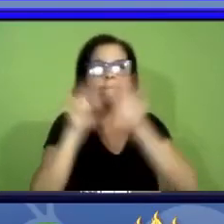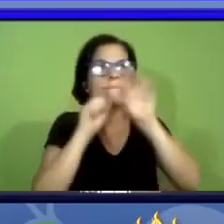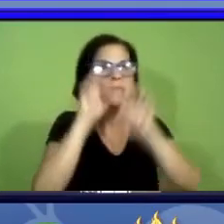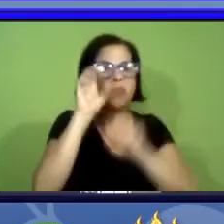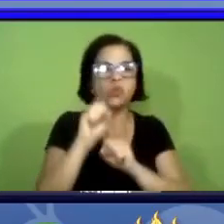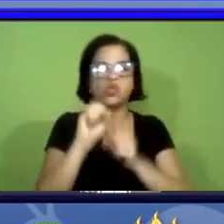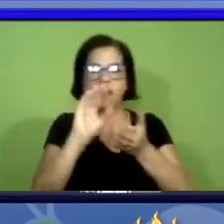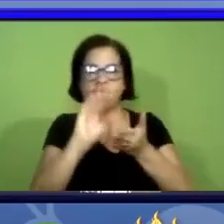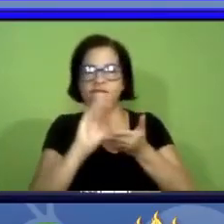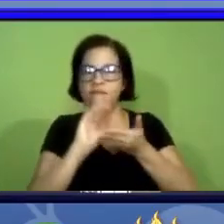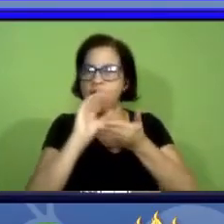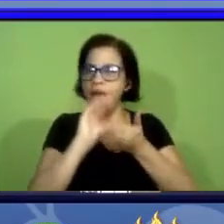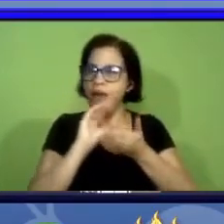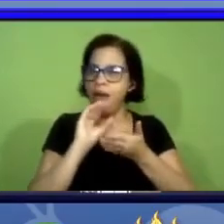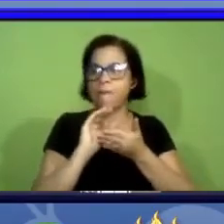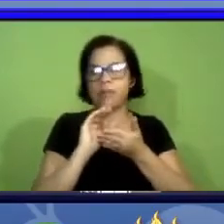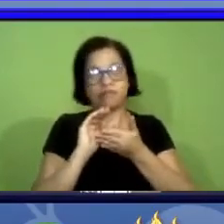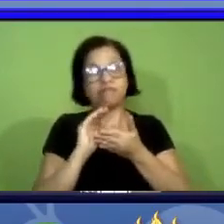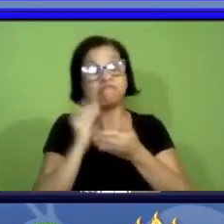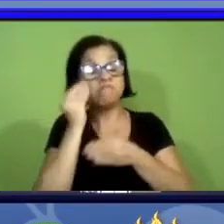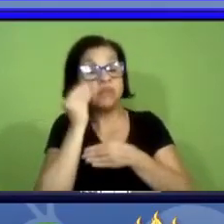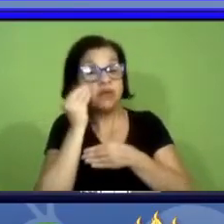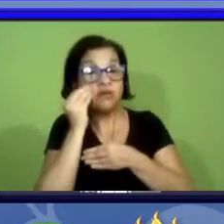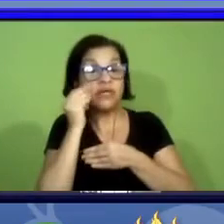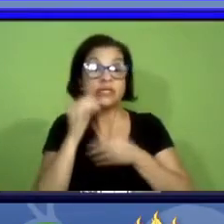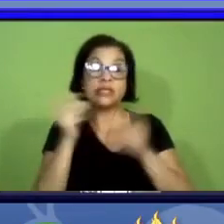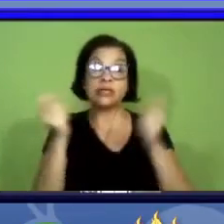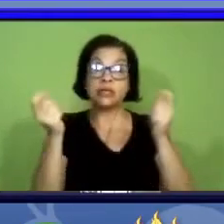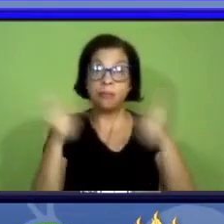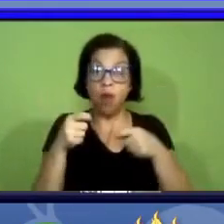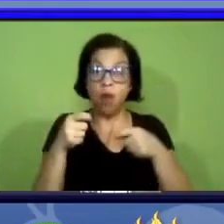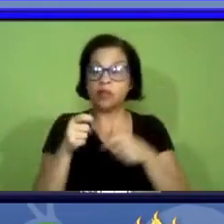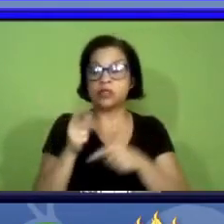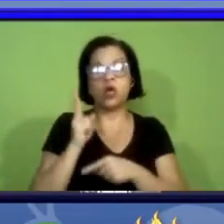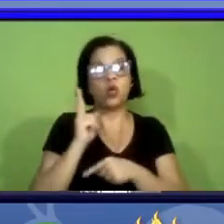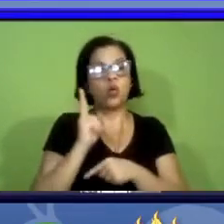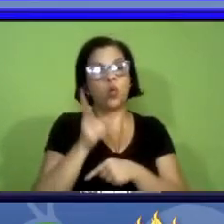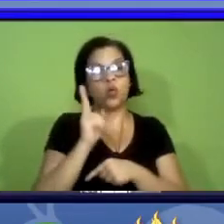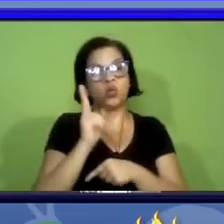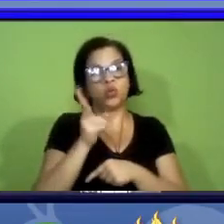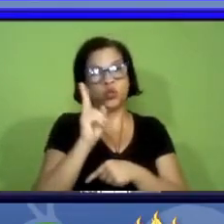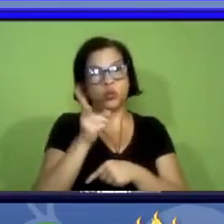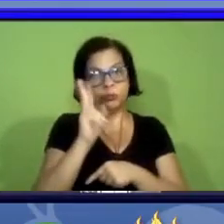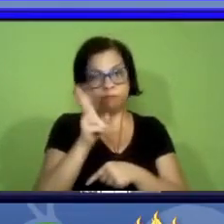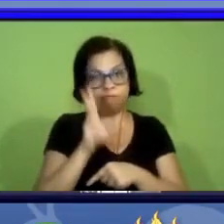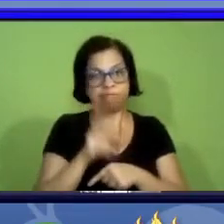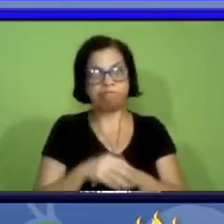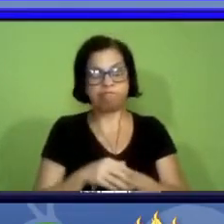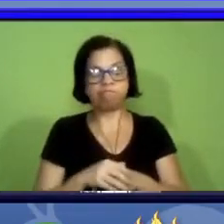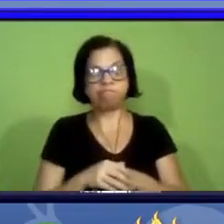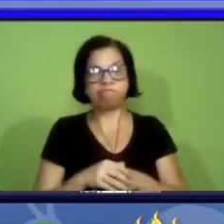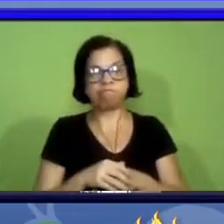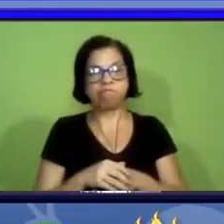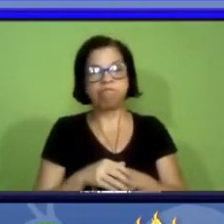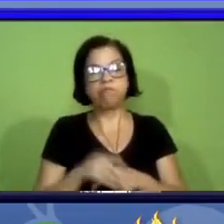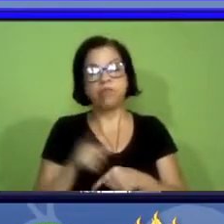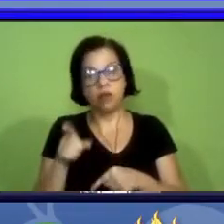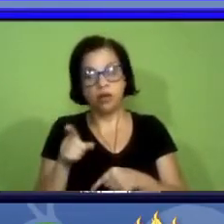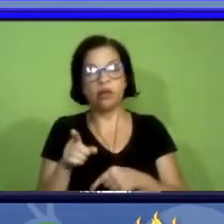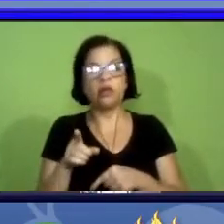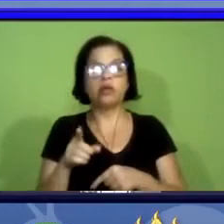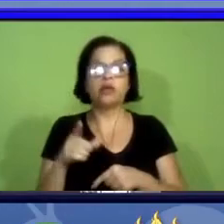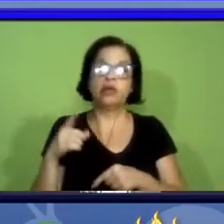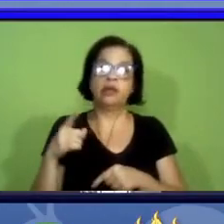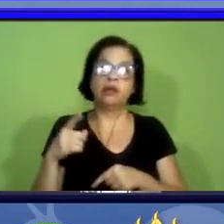financeiros para que a sua manutenção aconteça ele vem aos